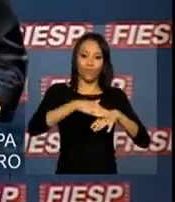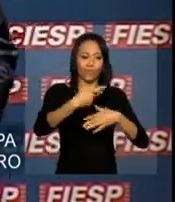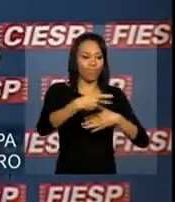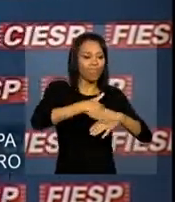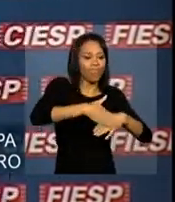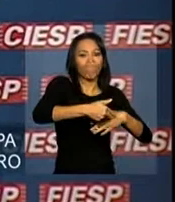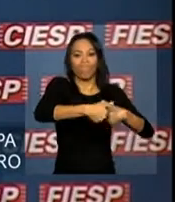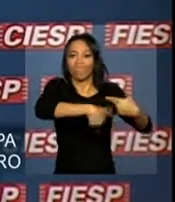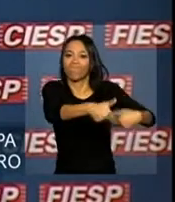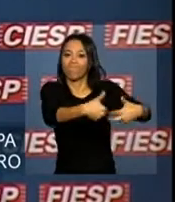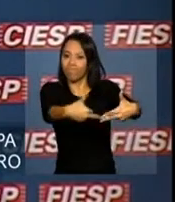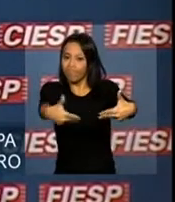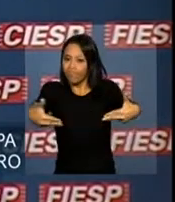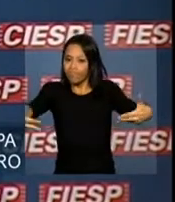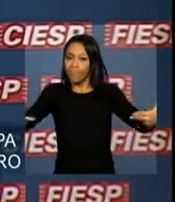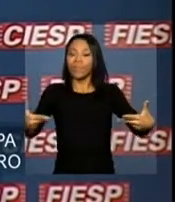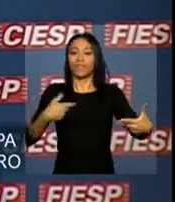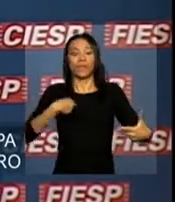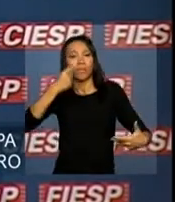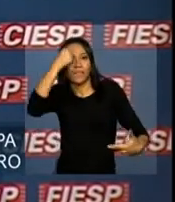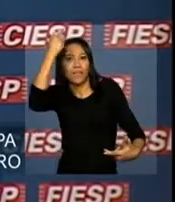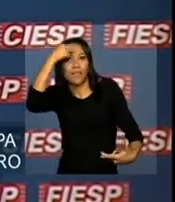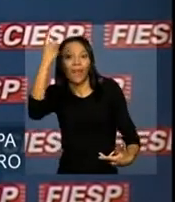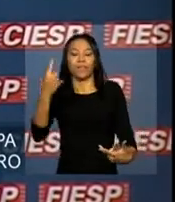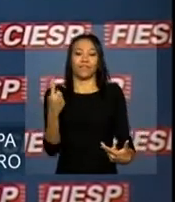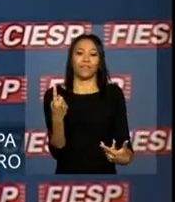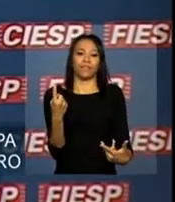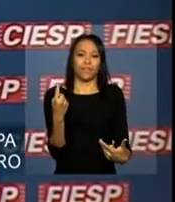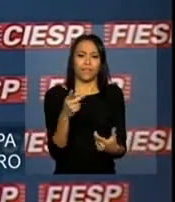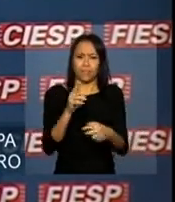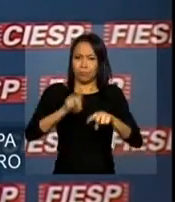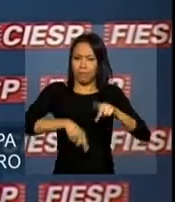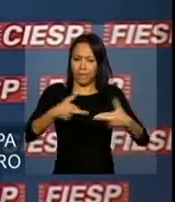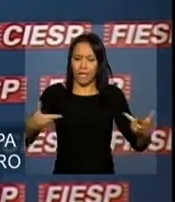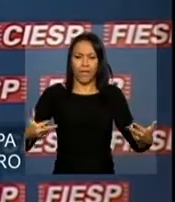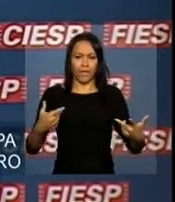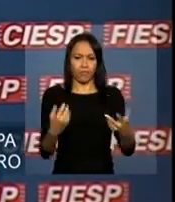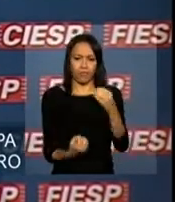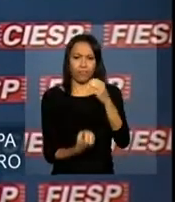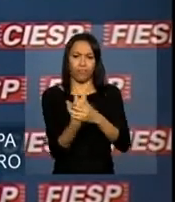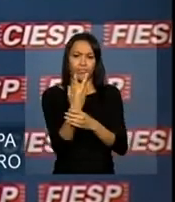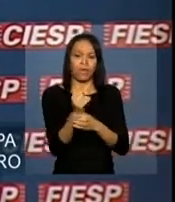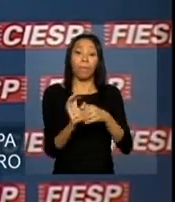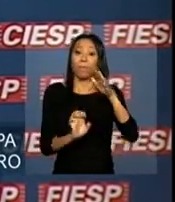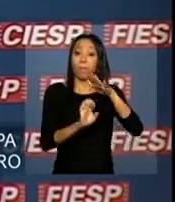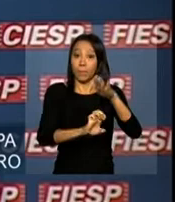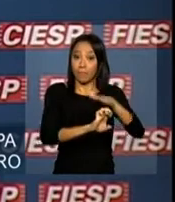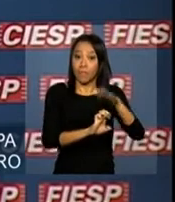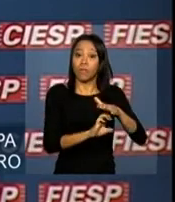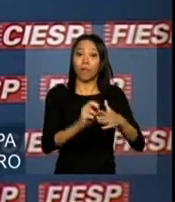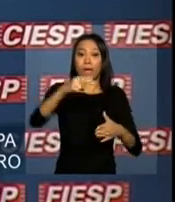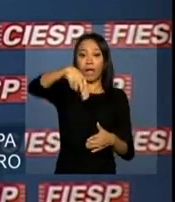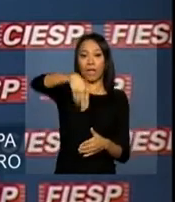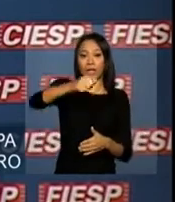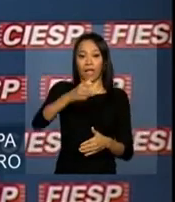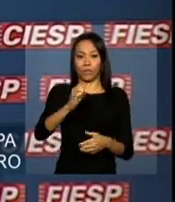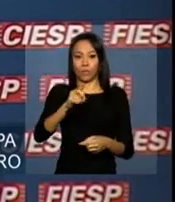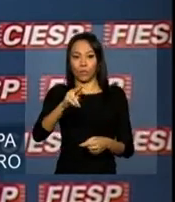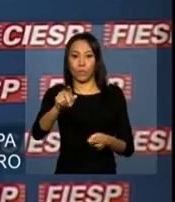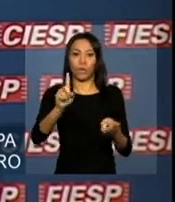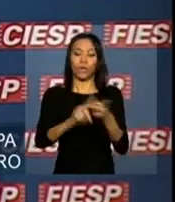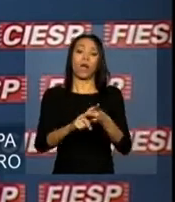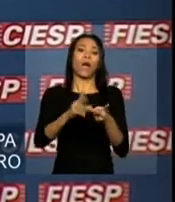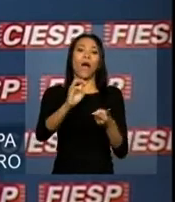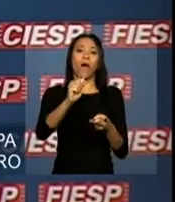A criatividade brasileira presente nos produtos de empresas como a Natura, a Alpargatas